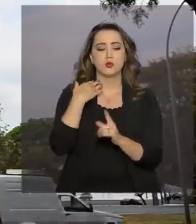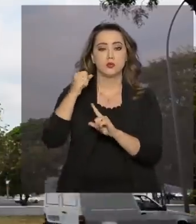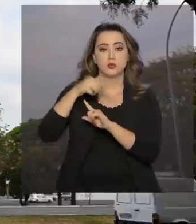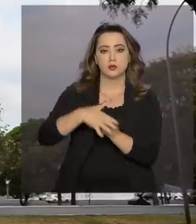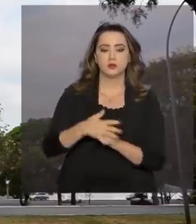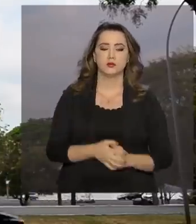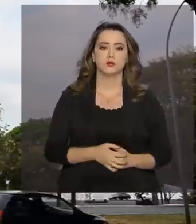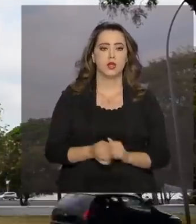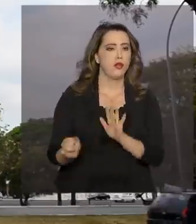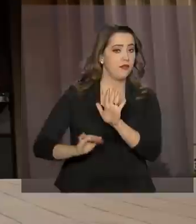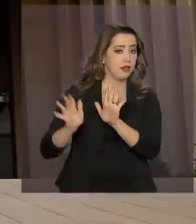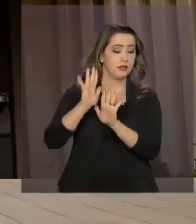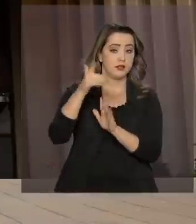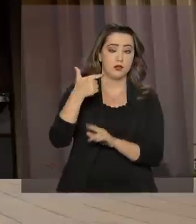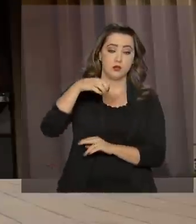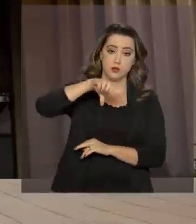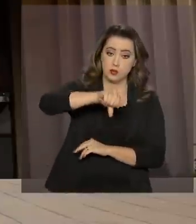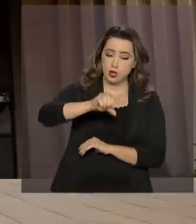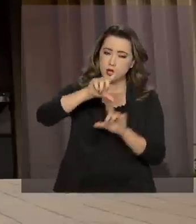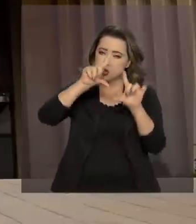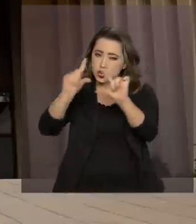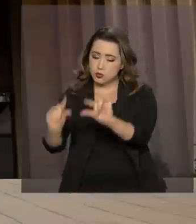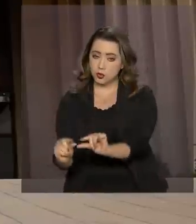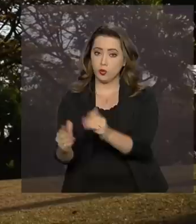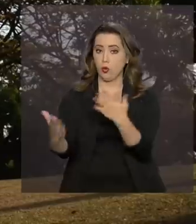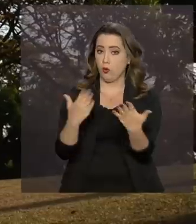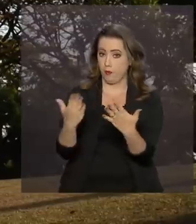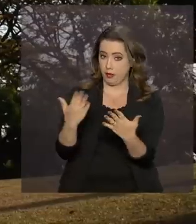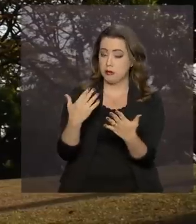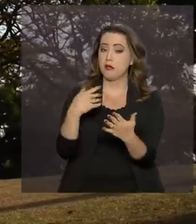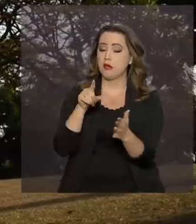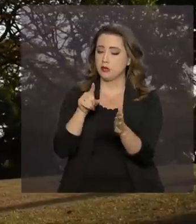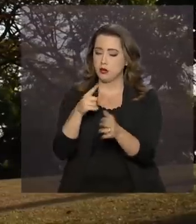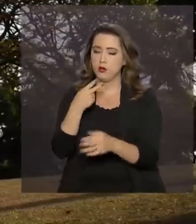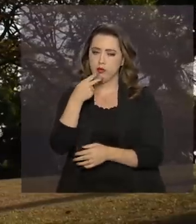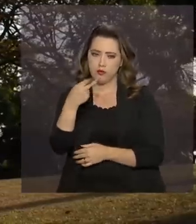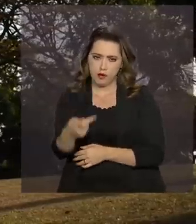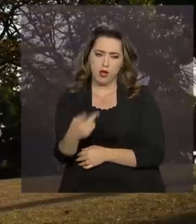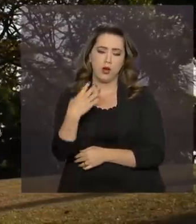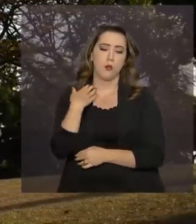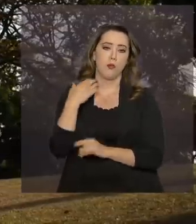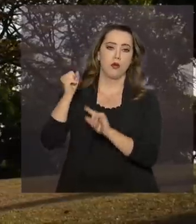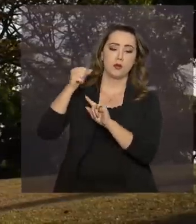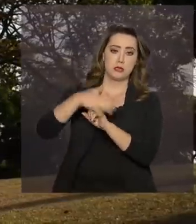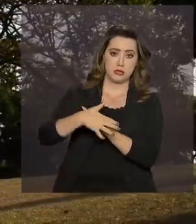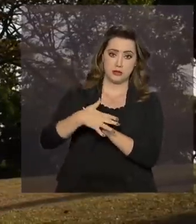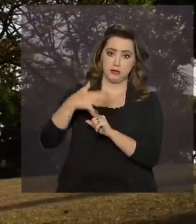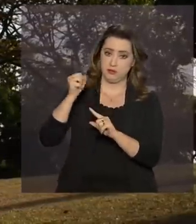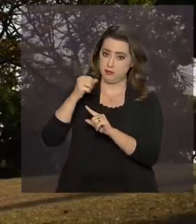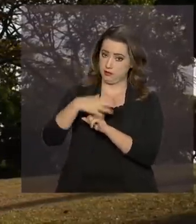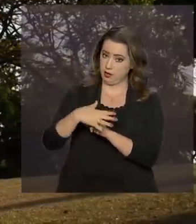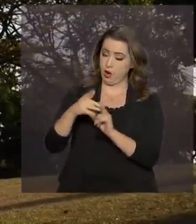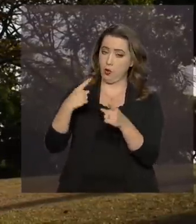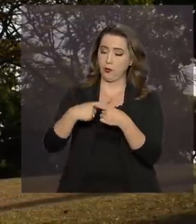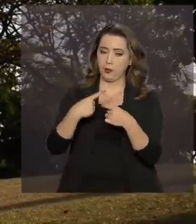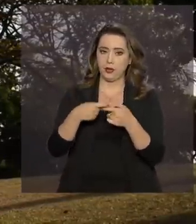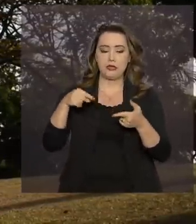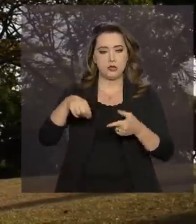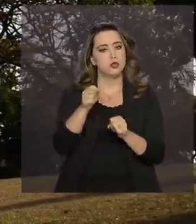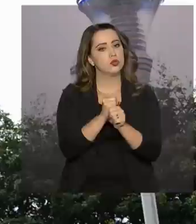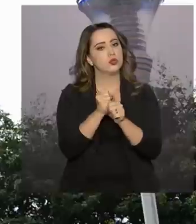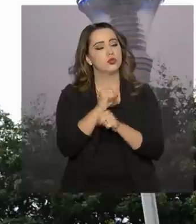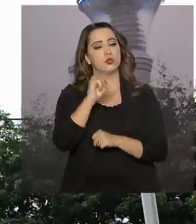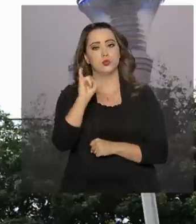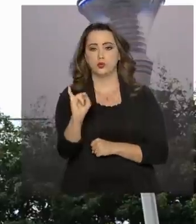2019 deve cair de acordo com o Banco Central. A estimativa é que neste ano o IPCA, índice que mede a